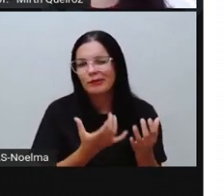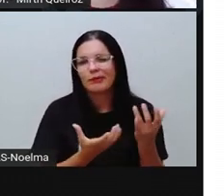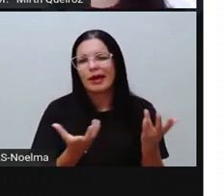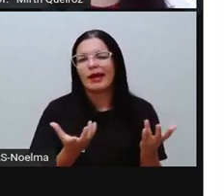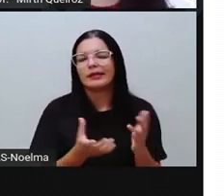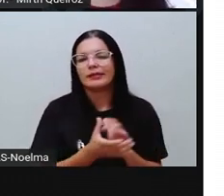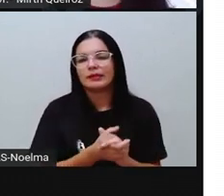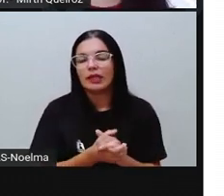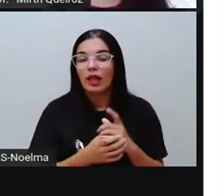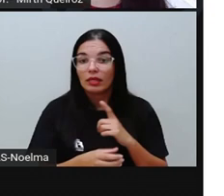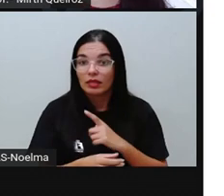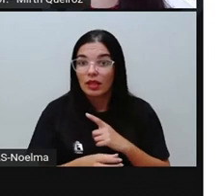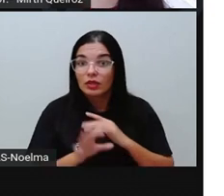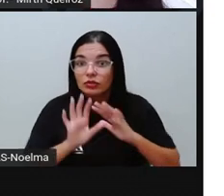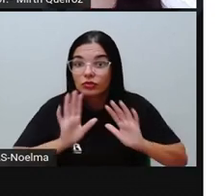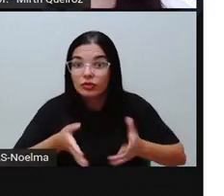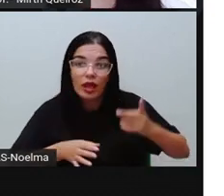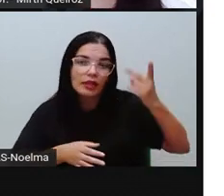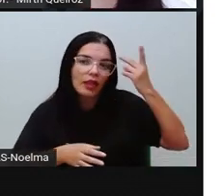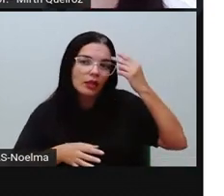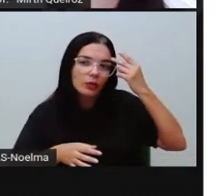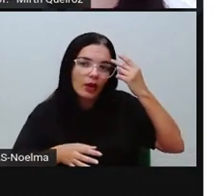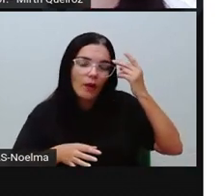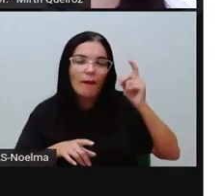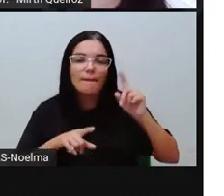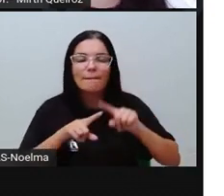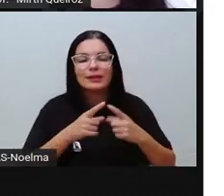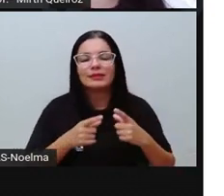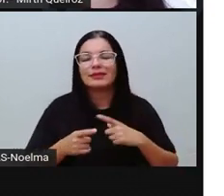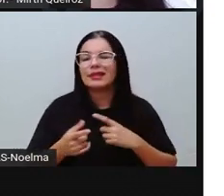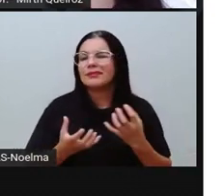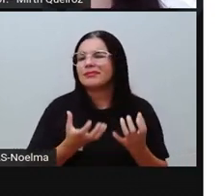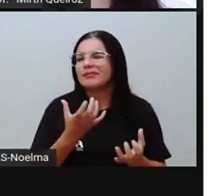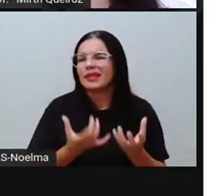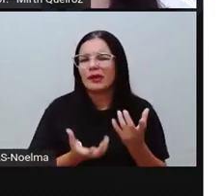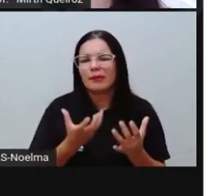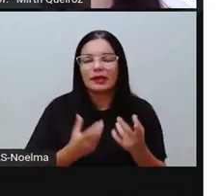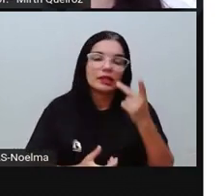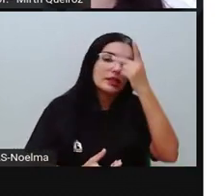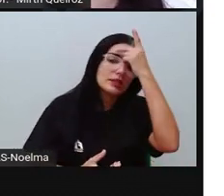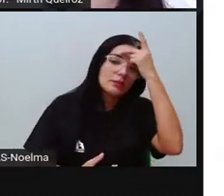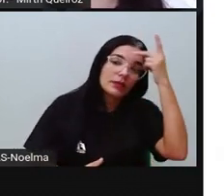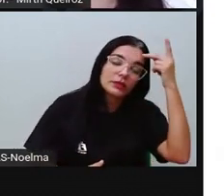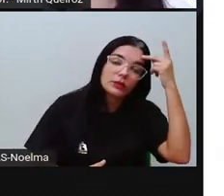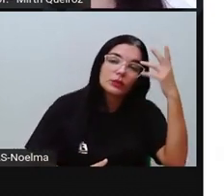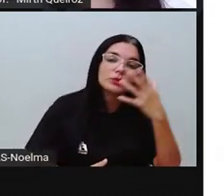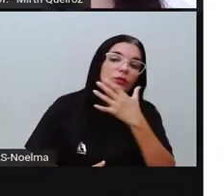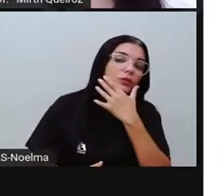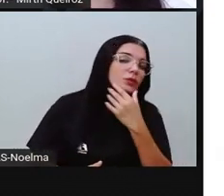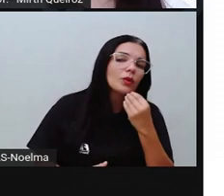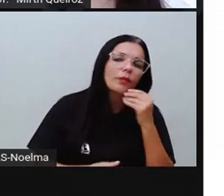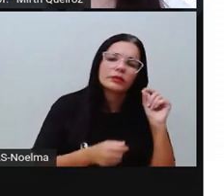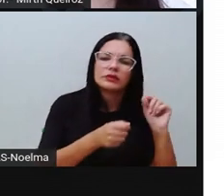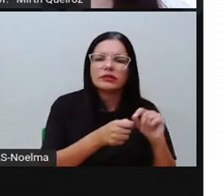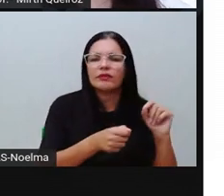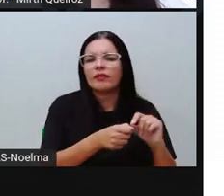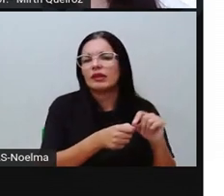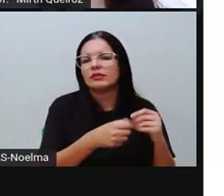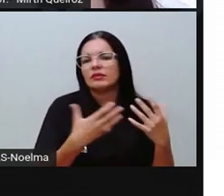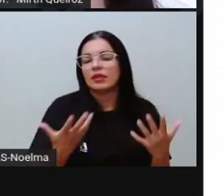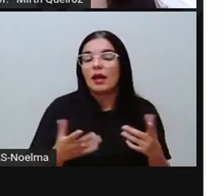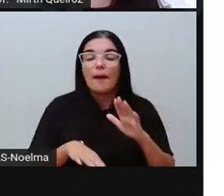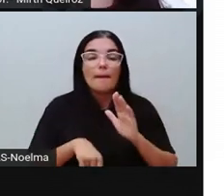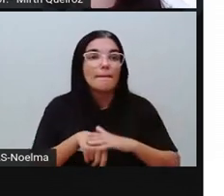naturalmente, ainda tem as queimadas que são provocadas pelos homens. E essas são as que mais